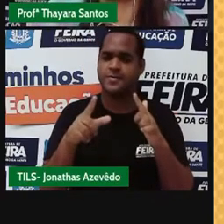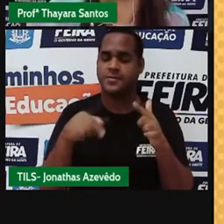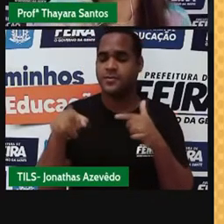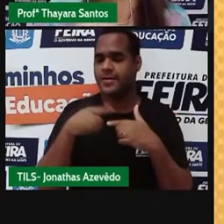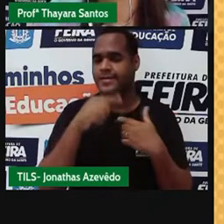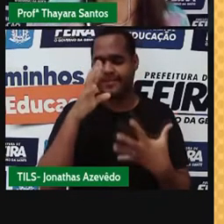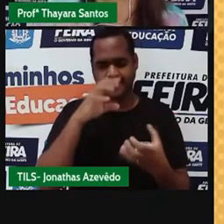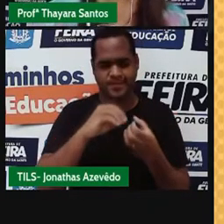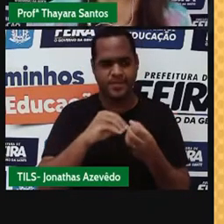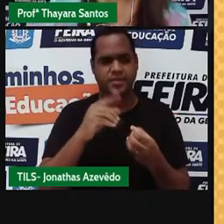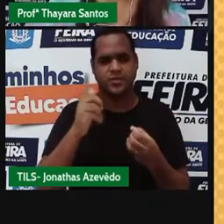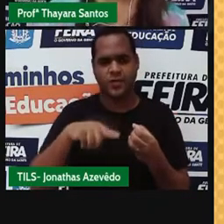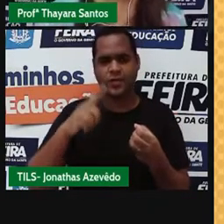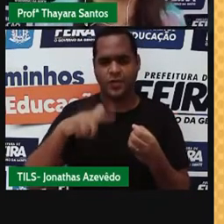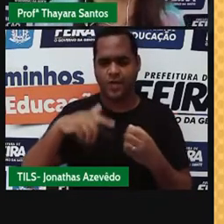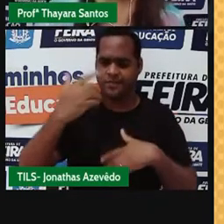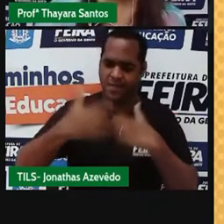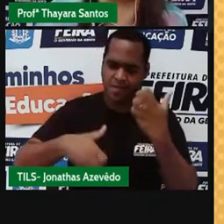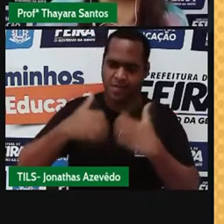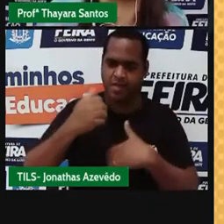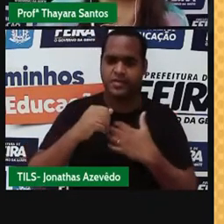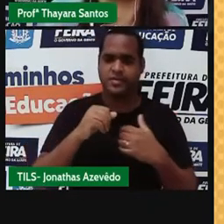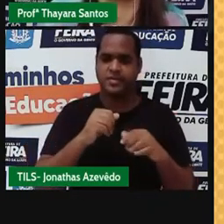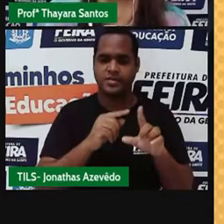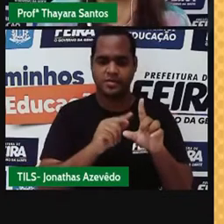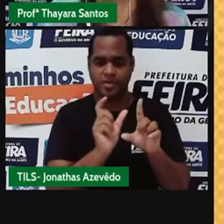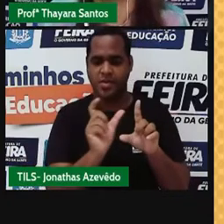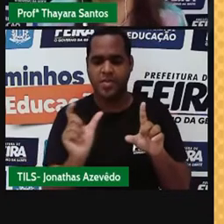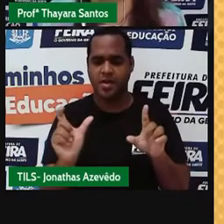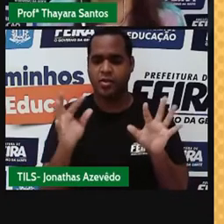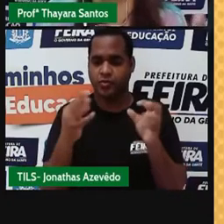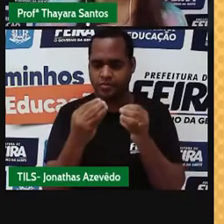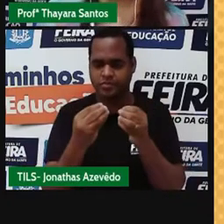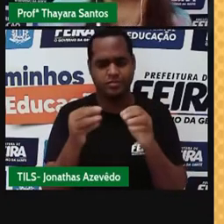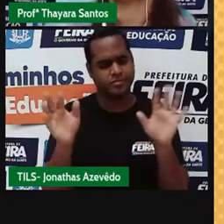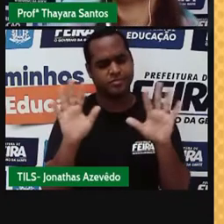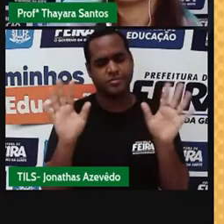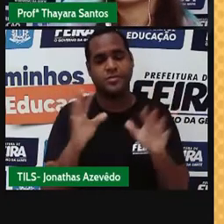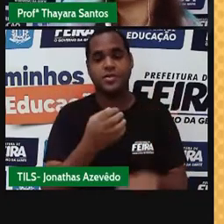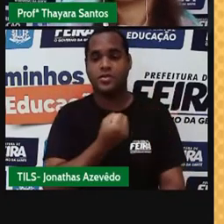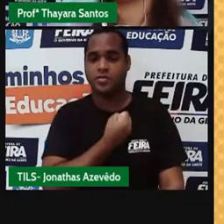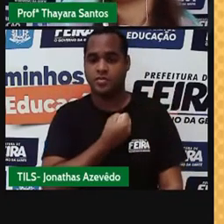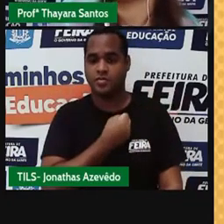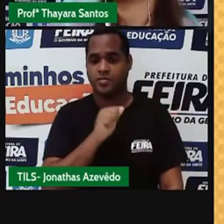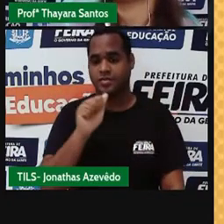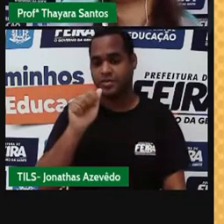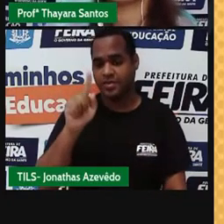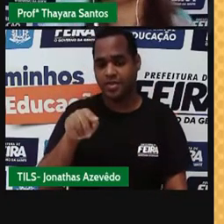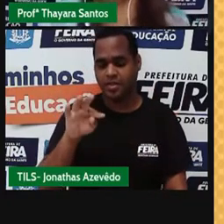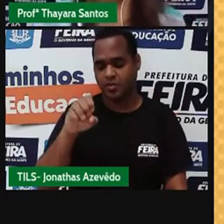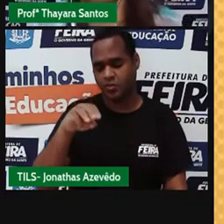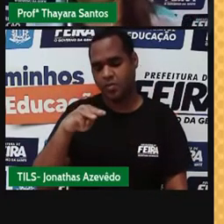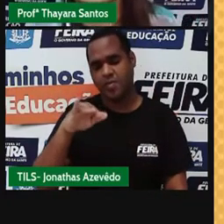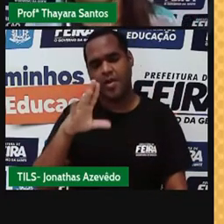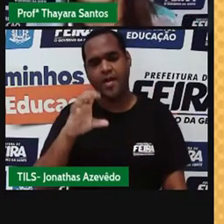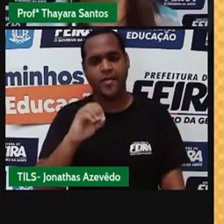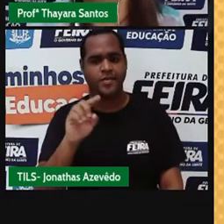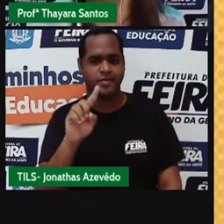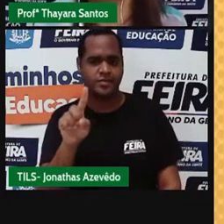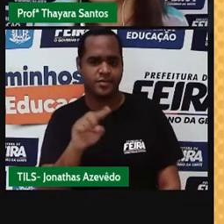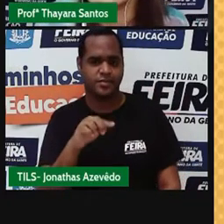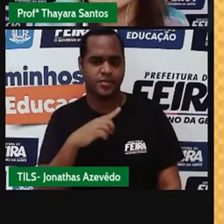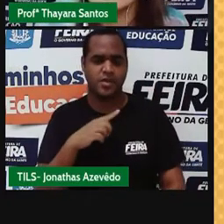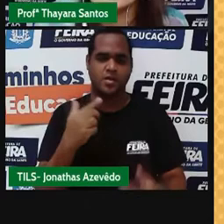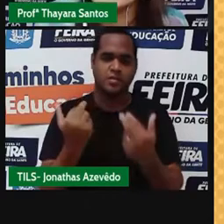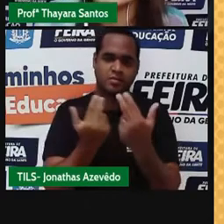não ficar toda hora precisando escrever a palavra completa, né? Então, o número atômico é representado pela letra Z e ele vai ser igual